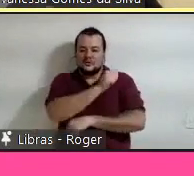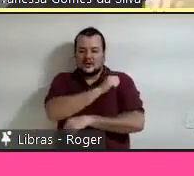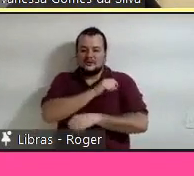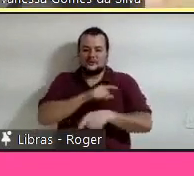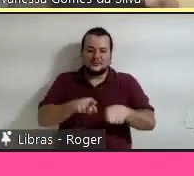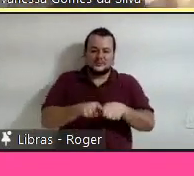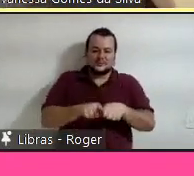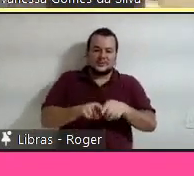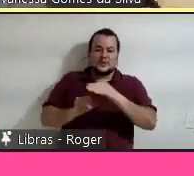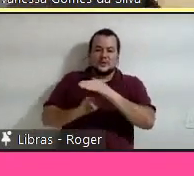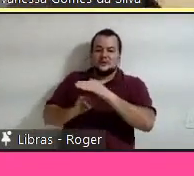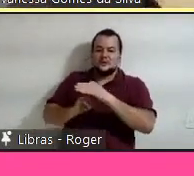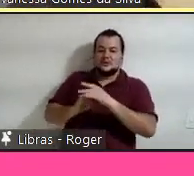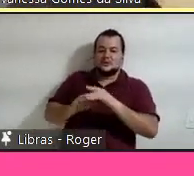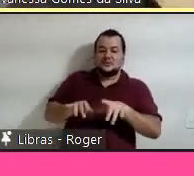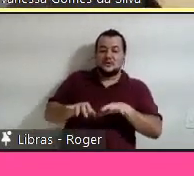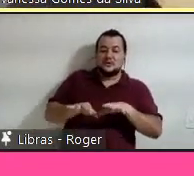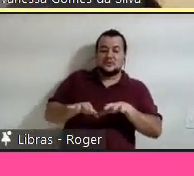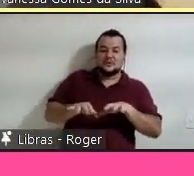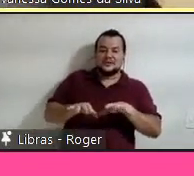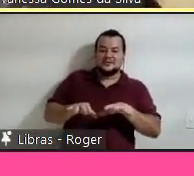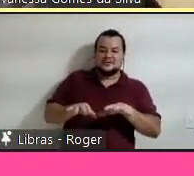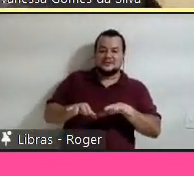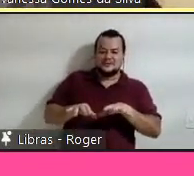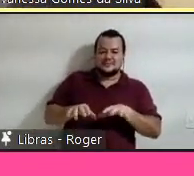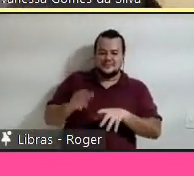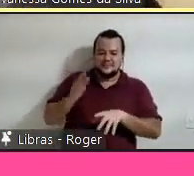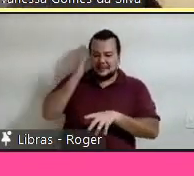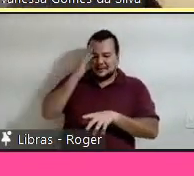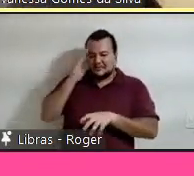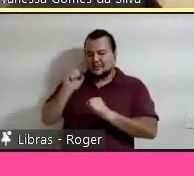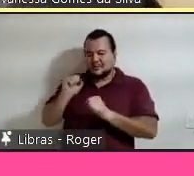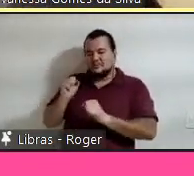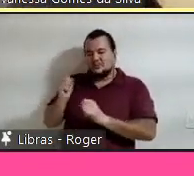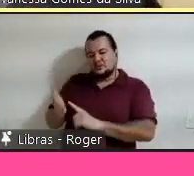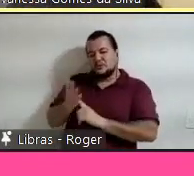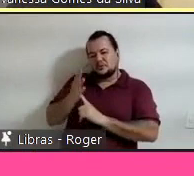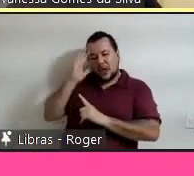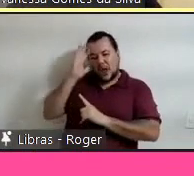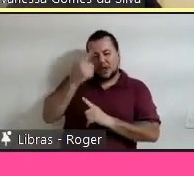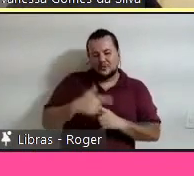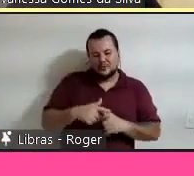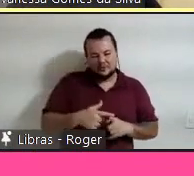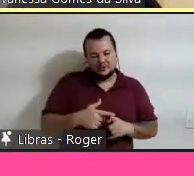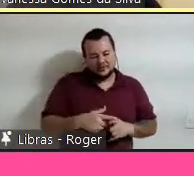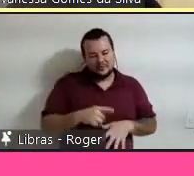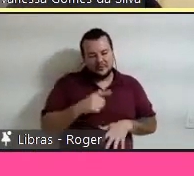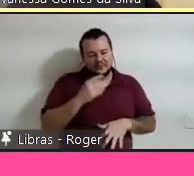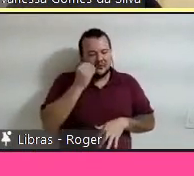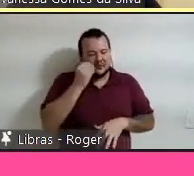maneira eles poderiam se motivar a me ajudar a resolver esse problema. Vamos ver se dá certo o meu videozinho aqui.